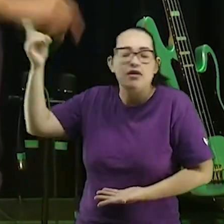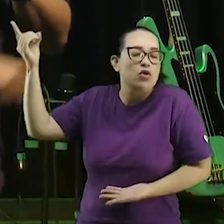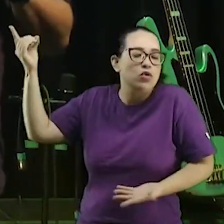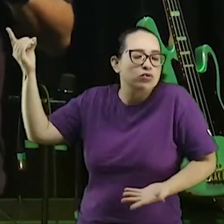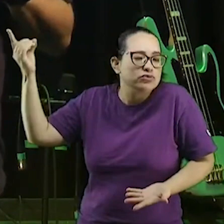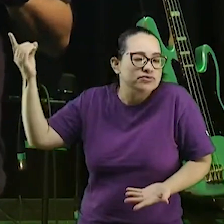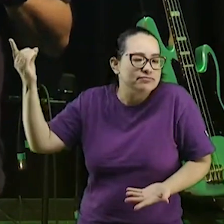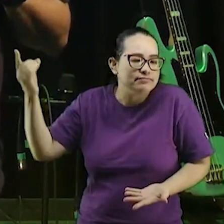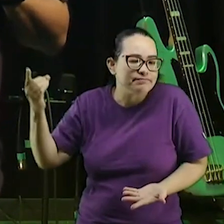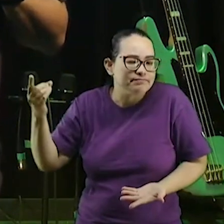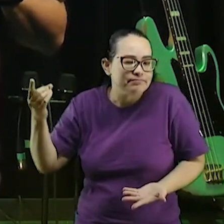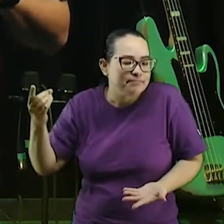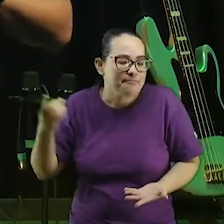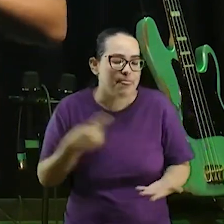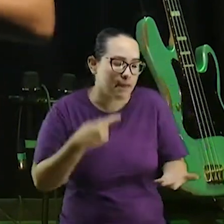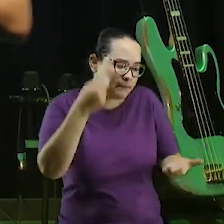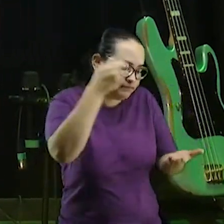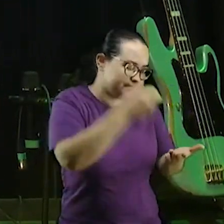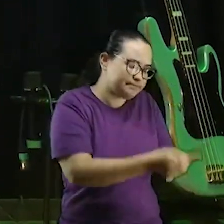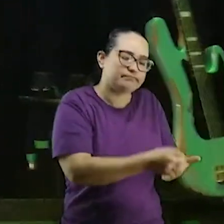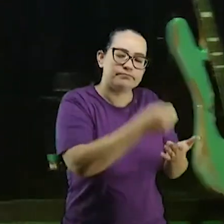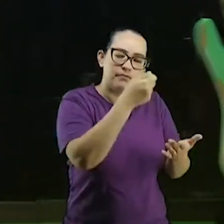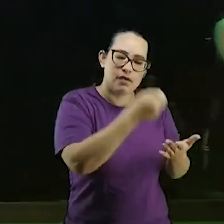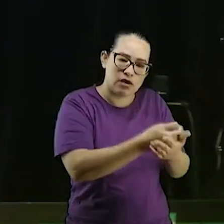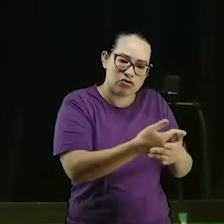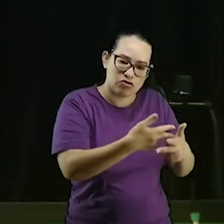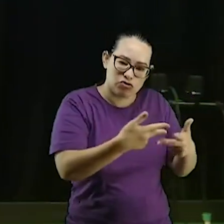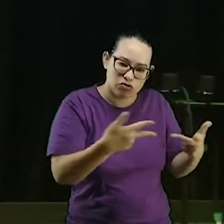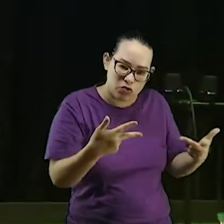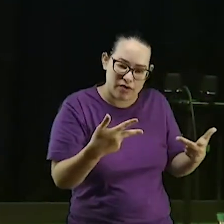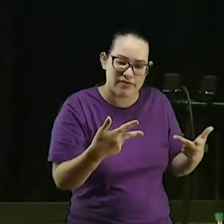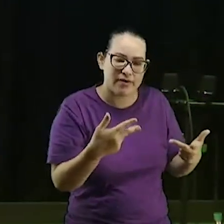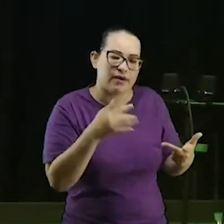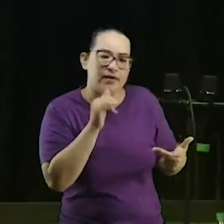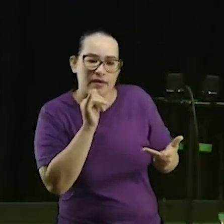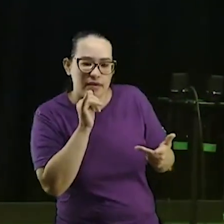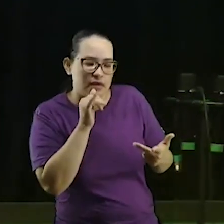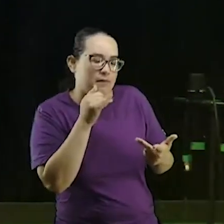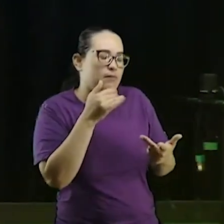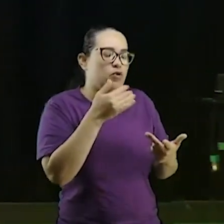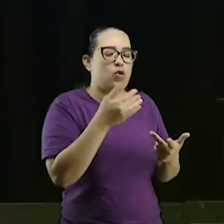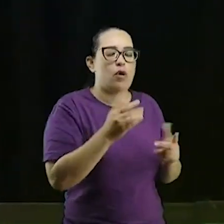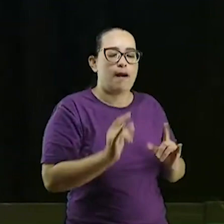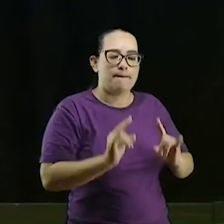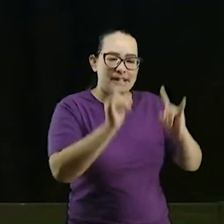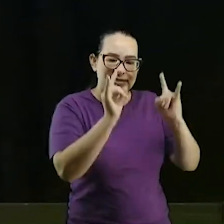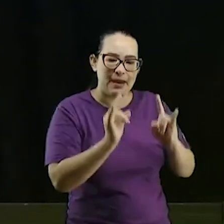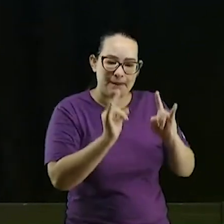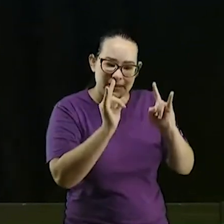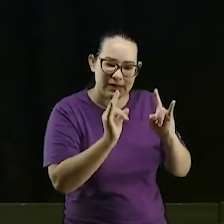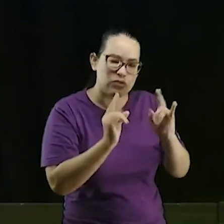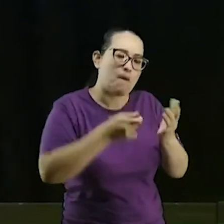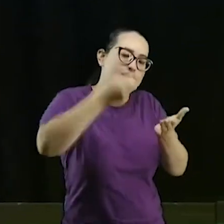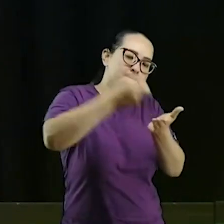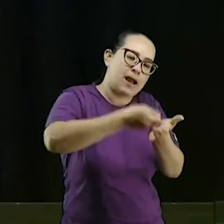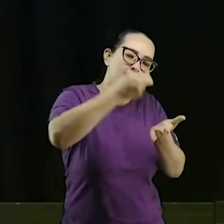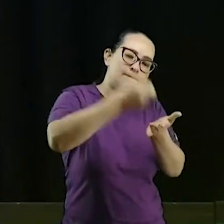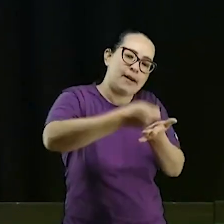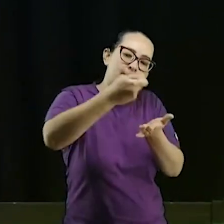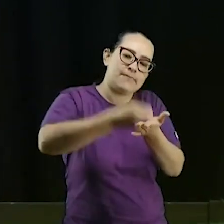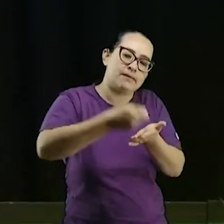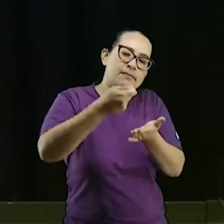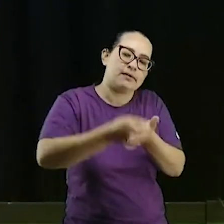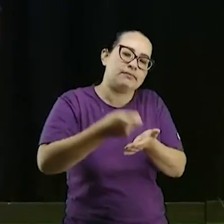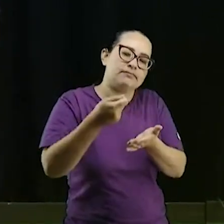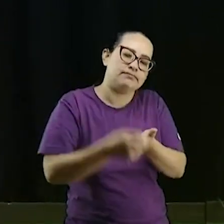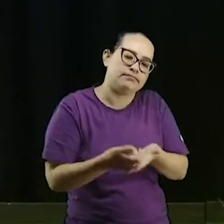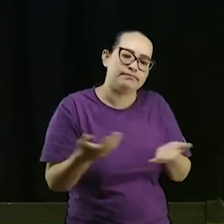pague suas contas você deixa de pagar a prestação do seu apartamento você não deixa sabe porquê? porque senão você perde o apartamento